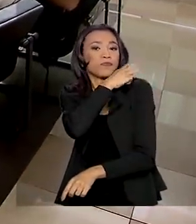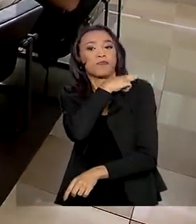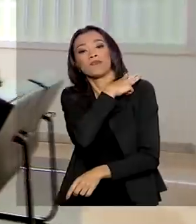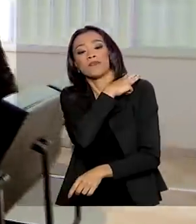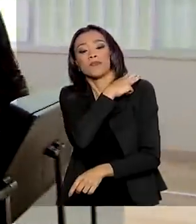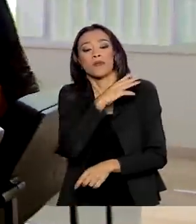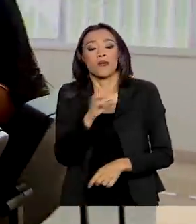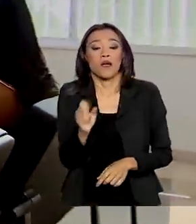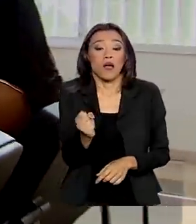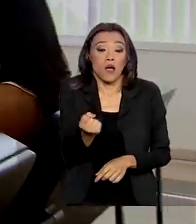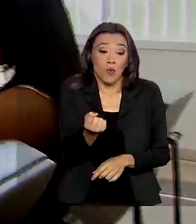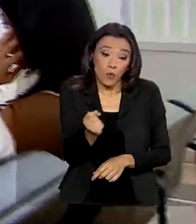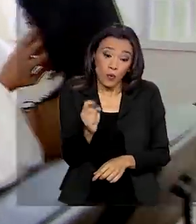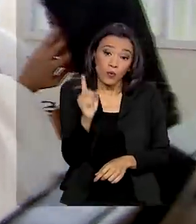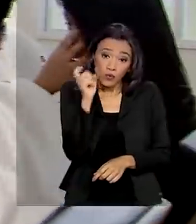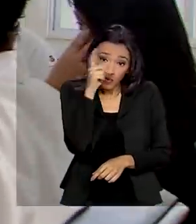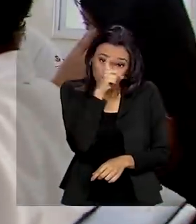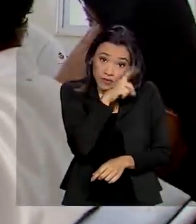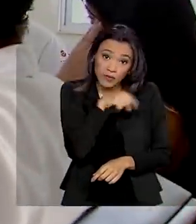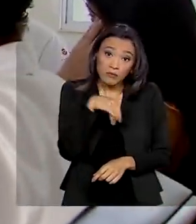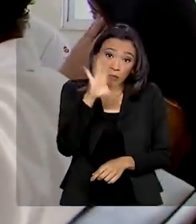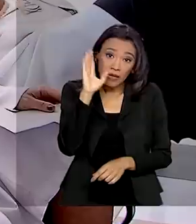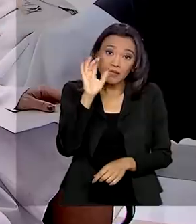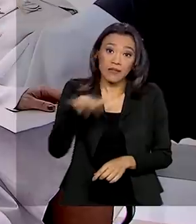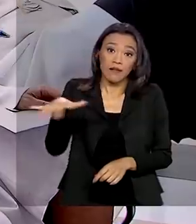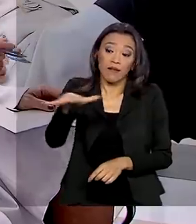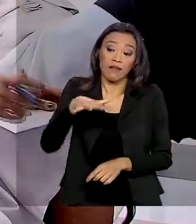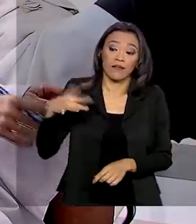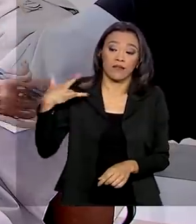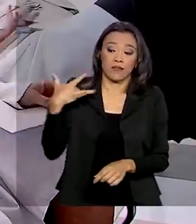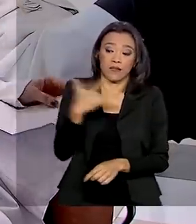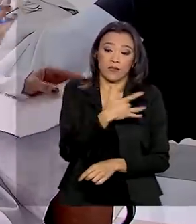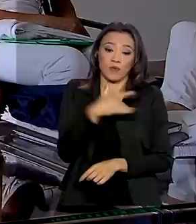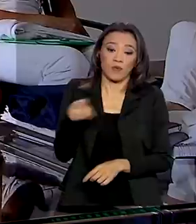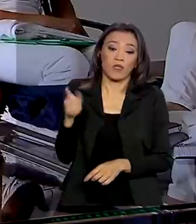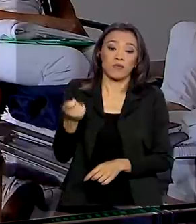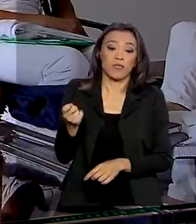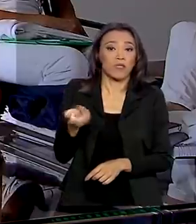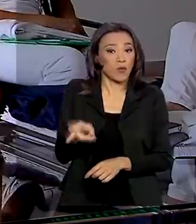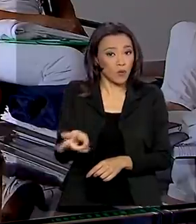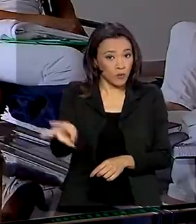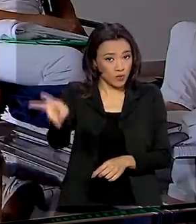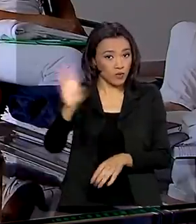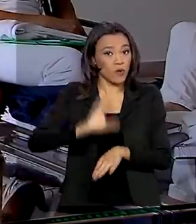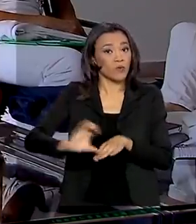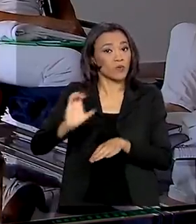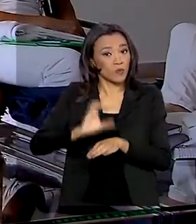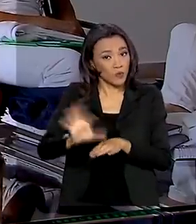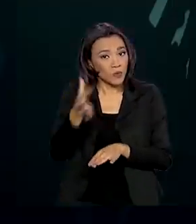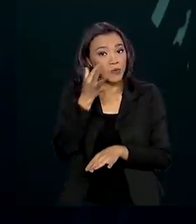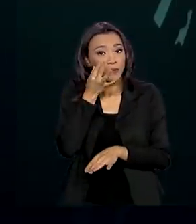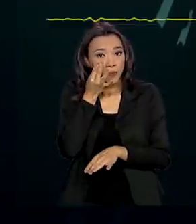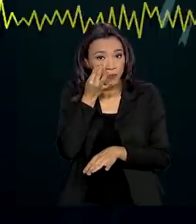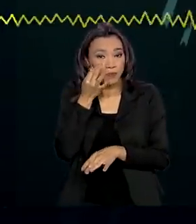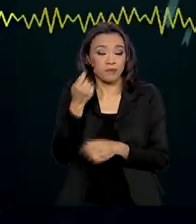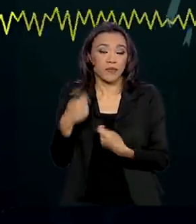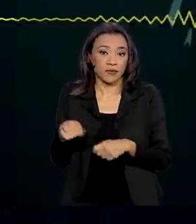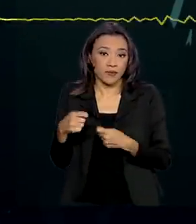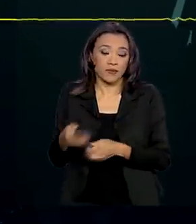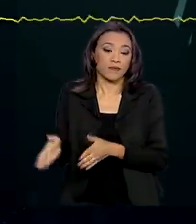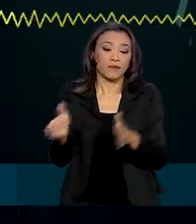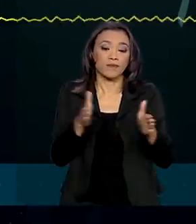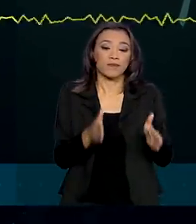exceção são os estudantes da área de saúde que devem continuar com os cursos presenciais. A gente está